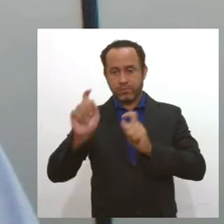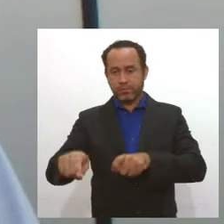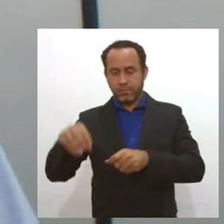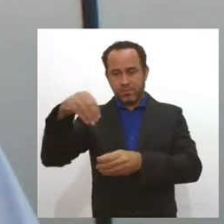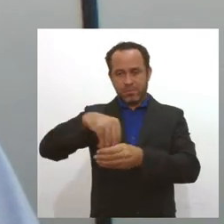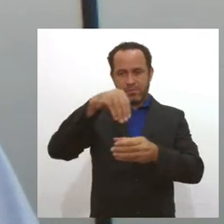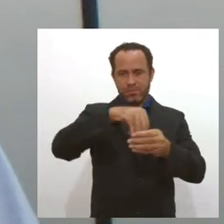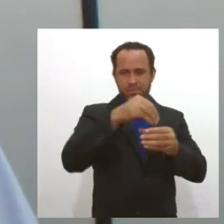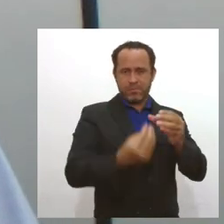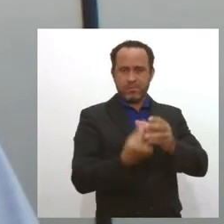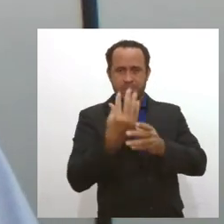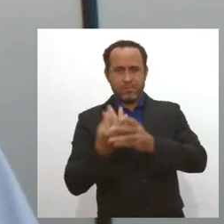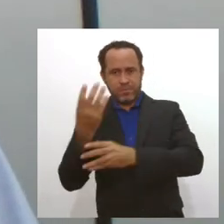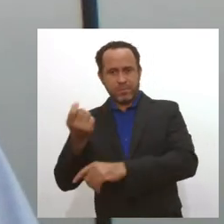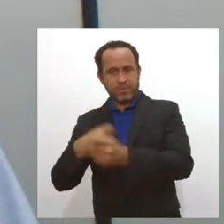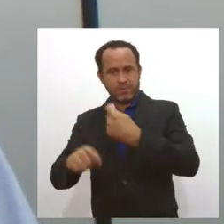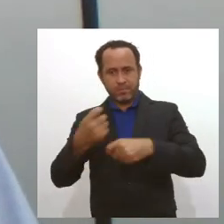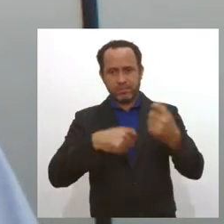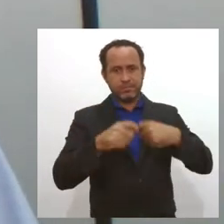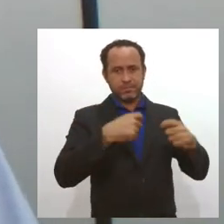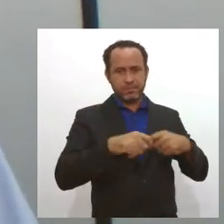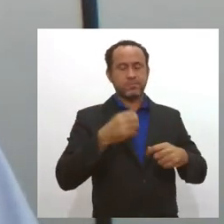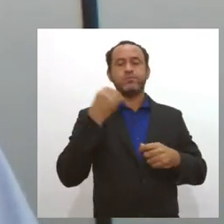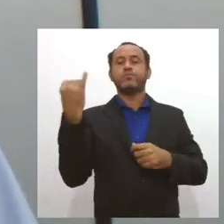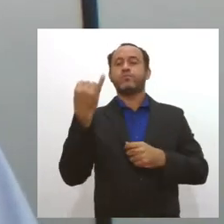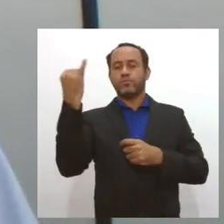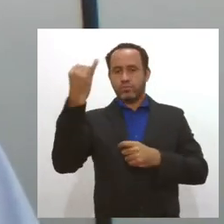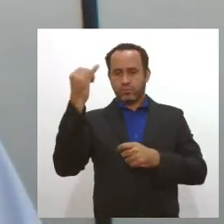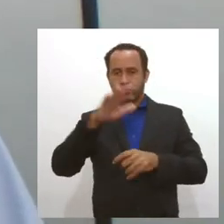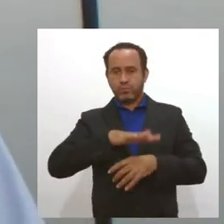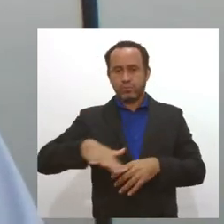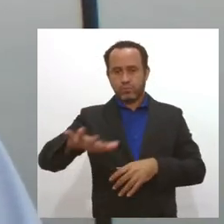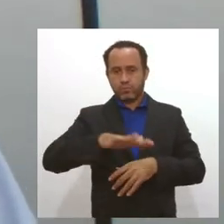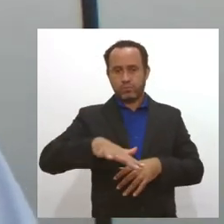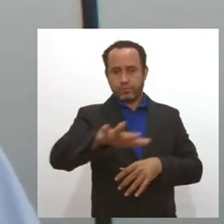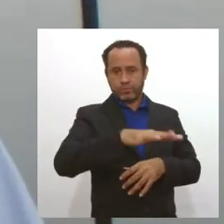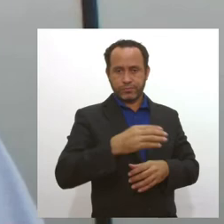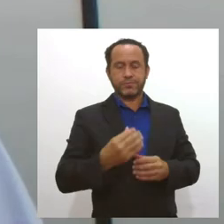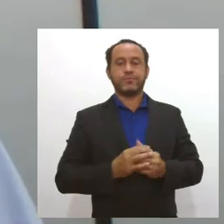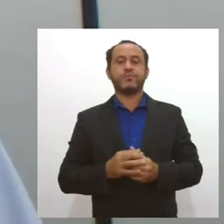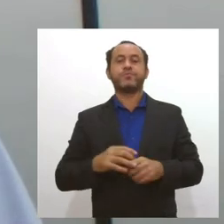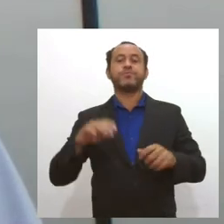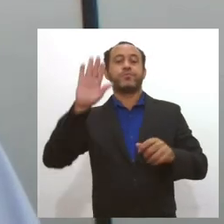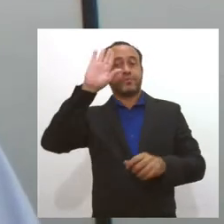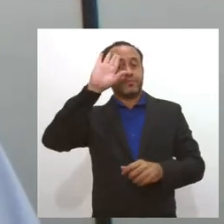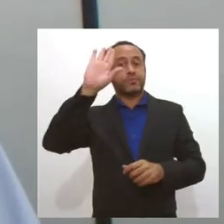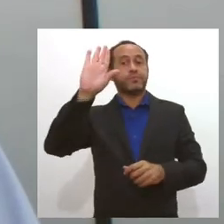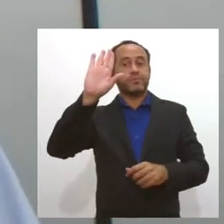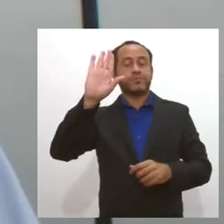emprego bastante significativo na região e principalmente